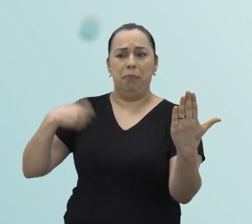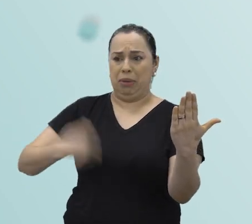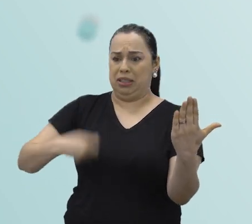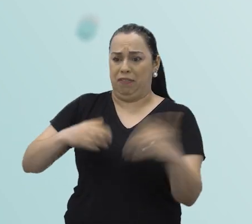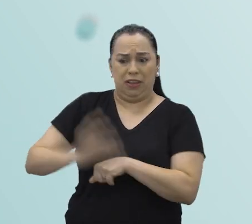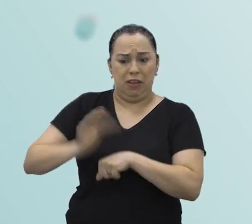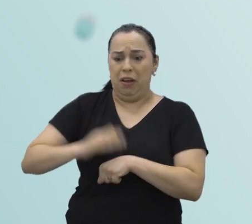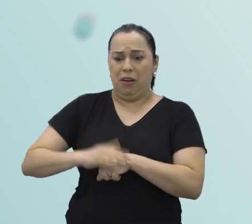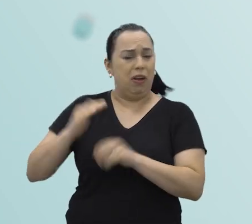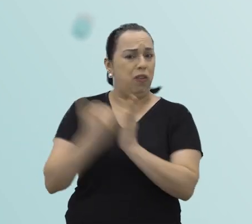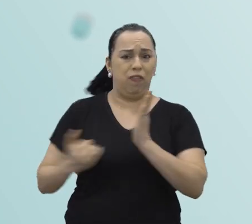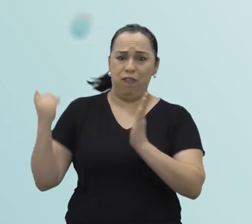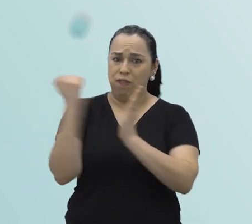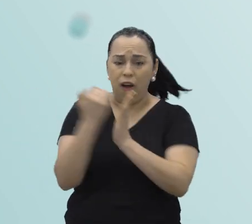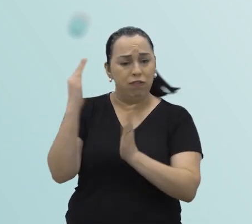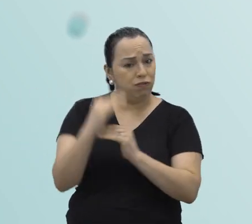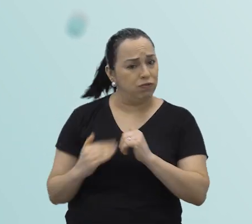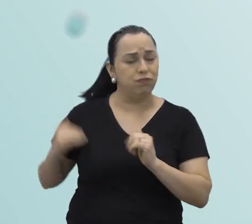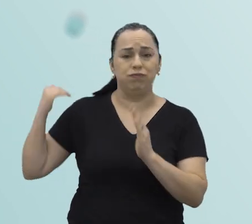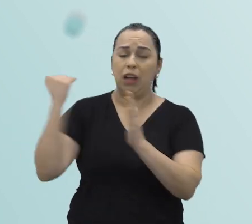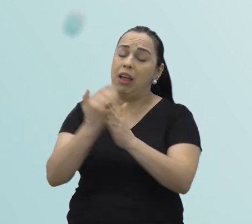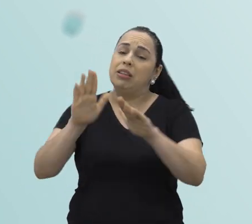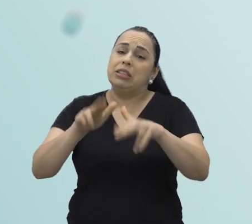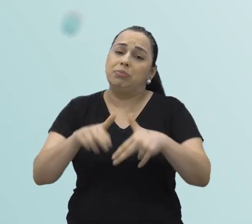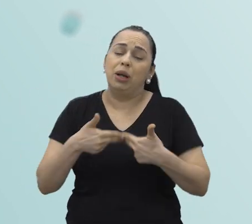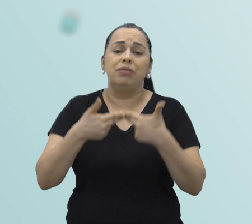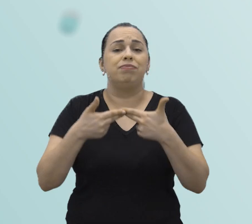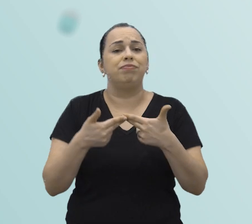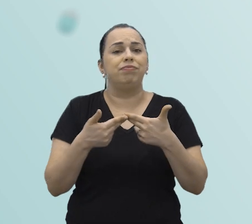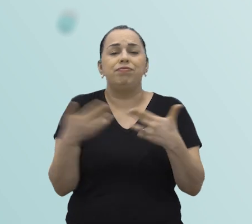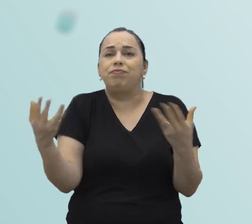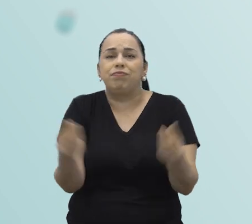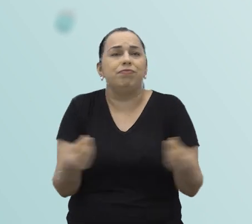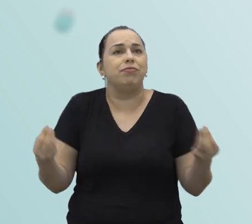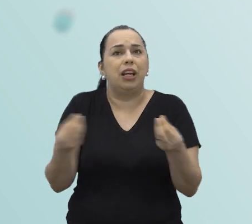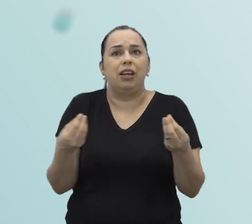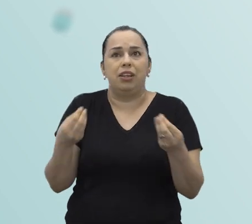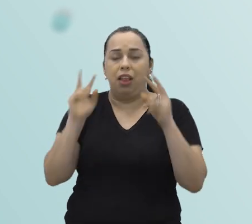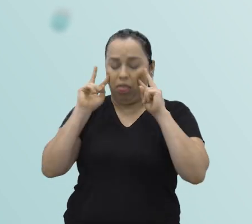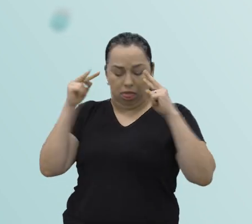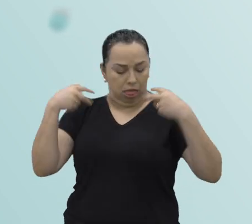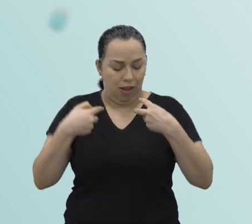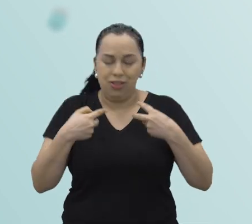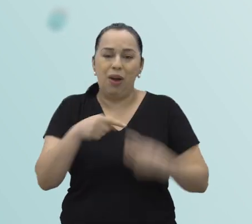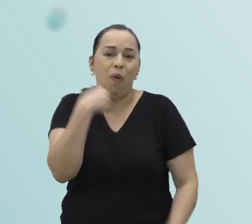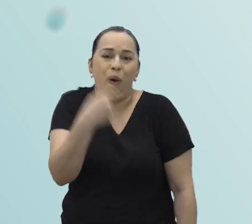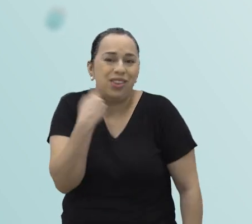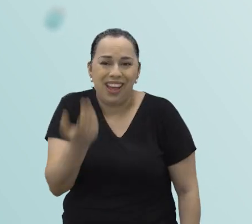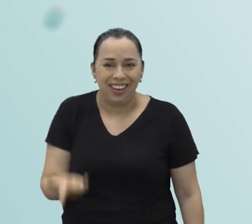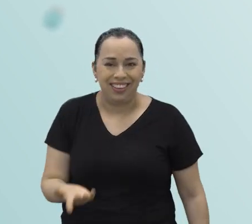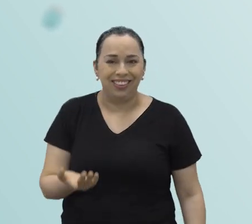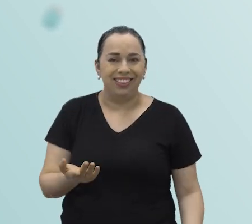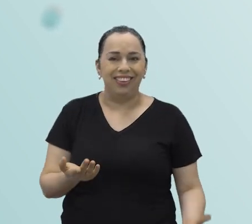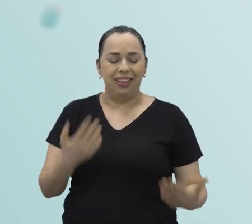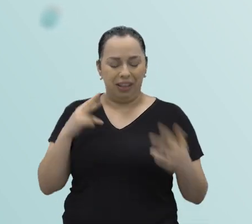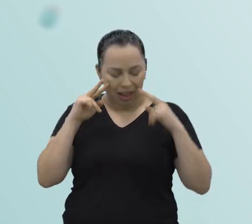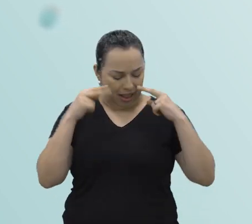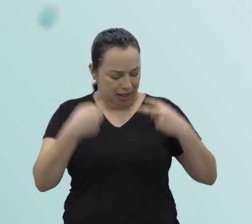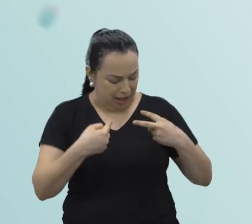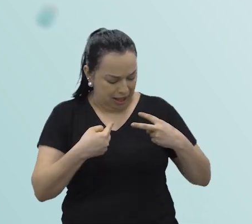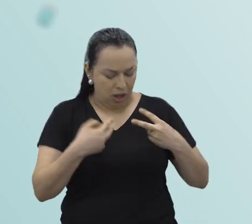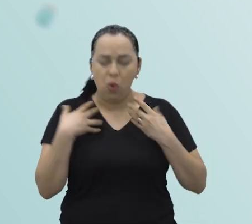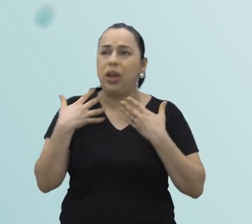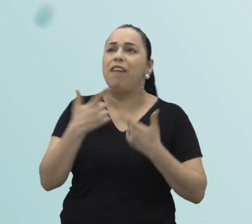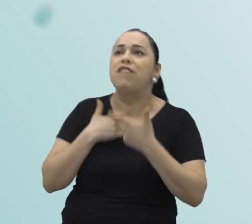que produzir mais, fazer mais, enfim, acaba a gente não, você não olha para si, você não entende o que você